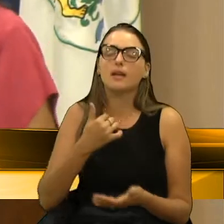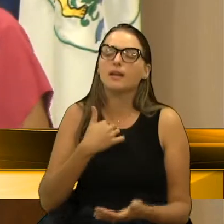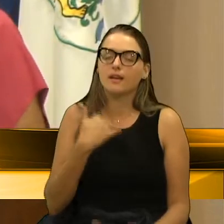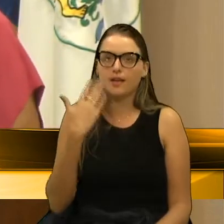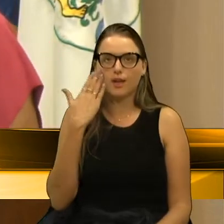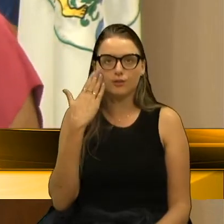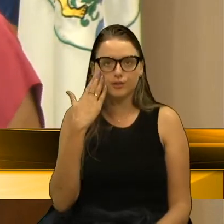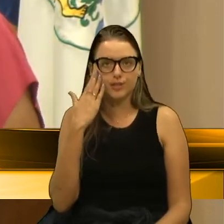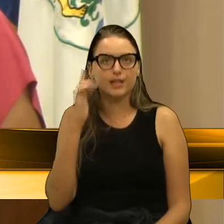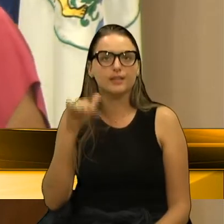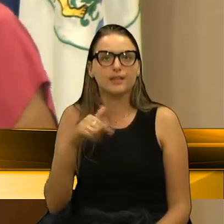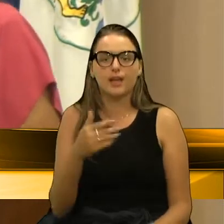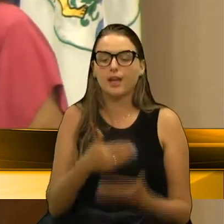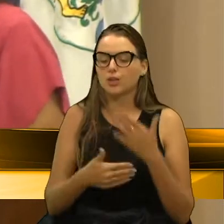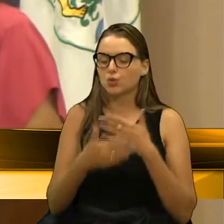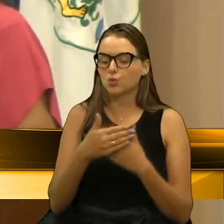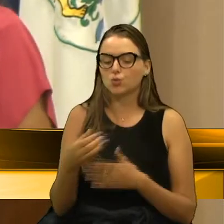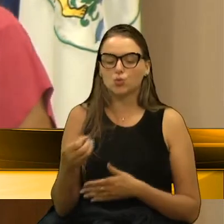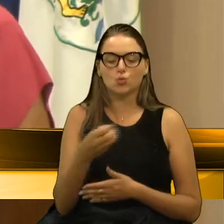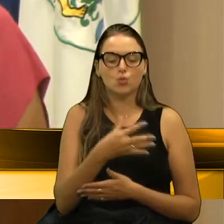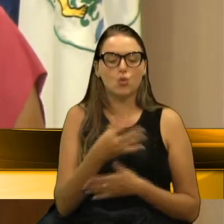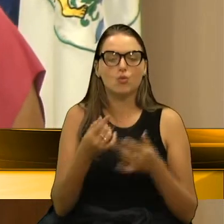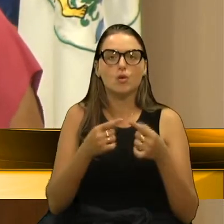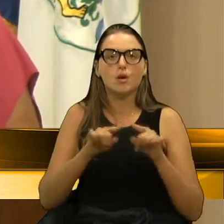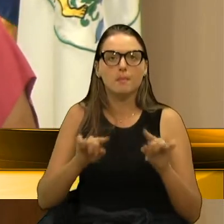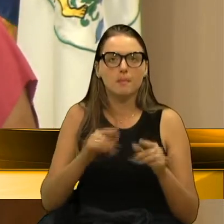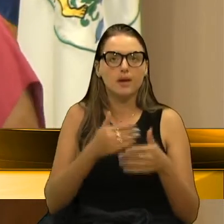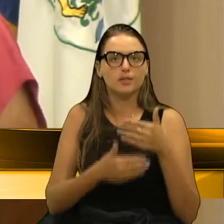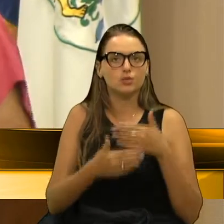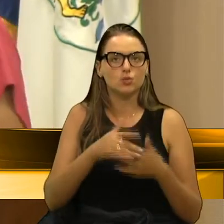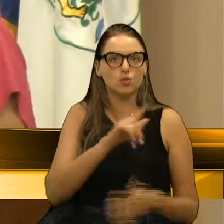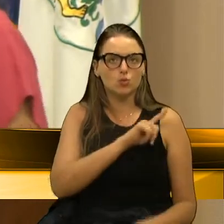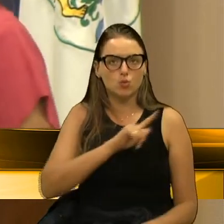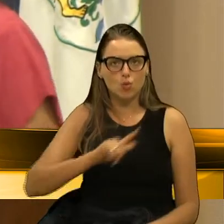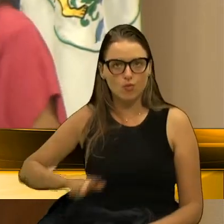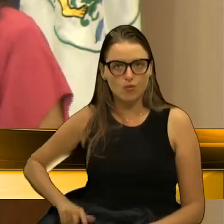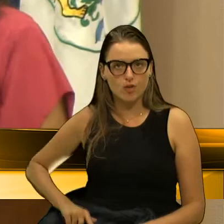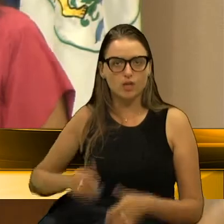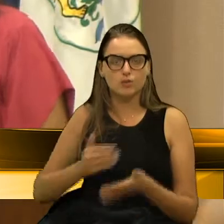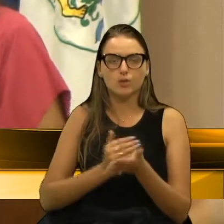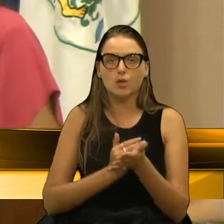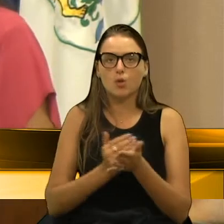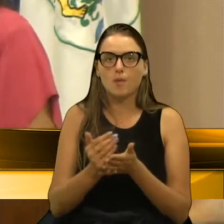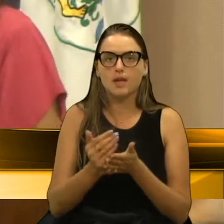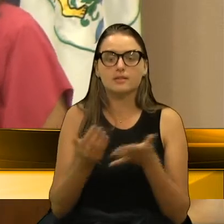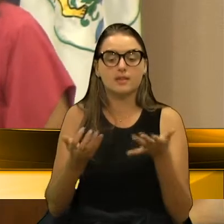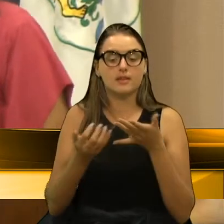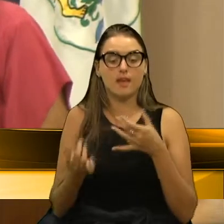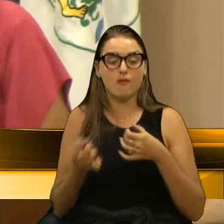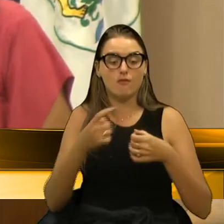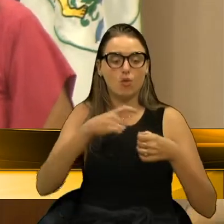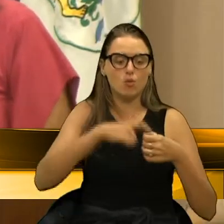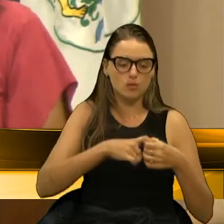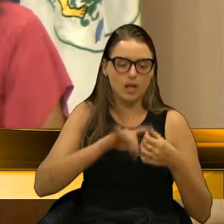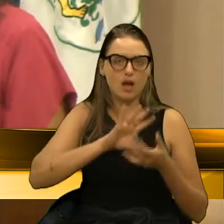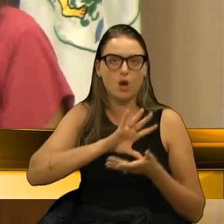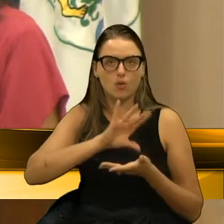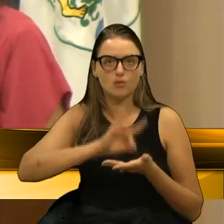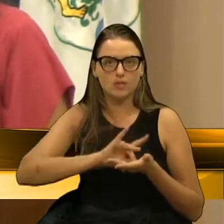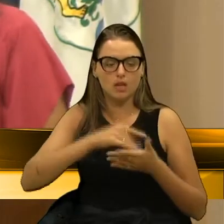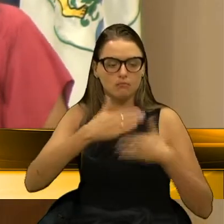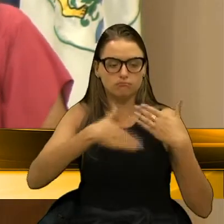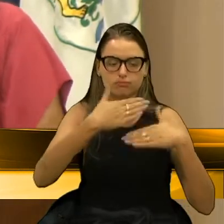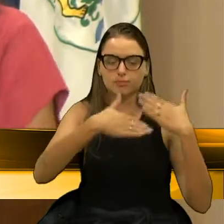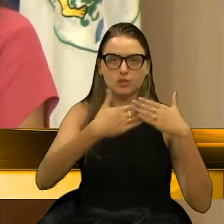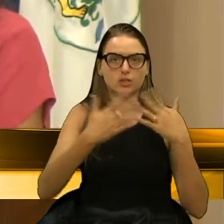é muito recente, mas todo o governo que se inicia e que quer a retomada, de fato, da cidade em